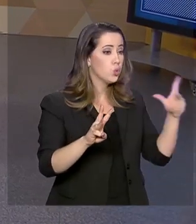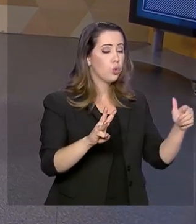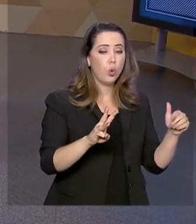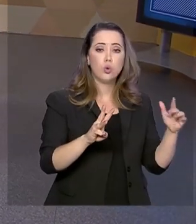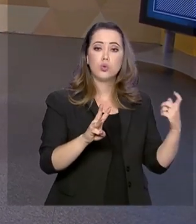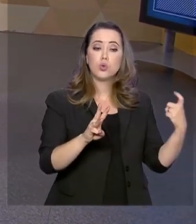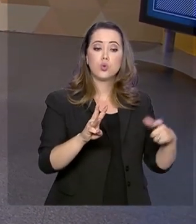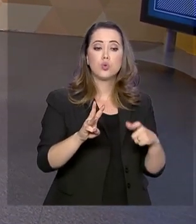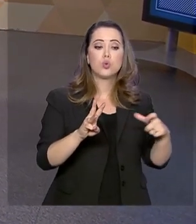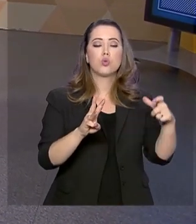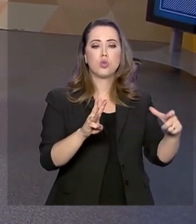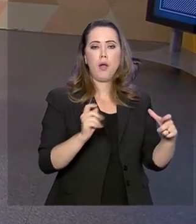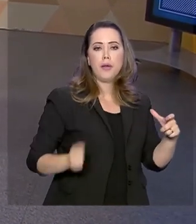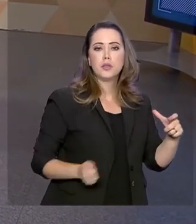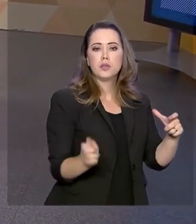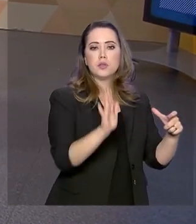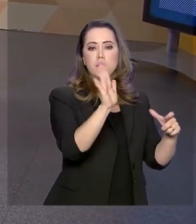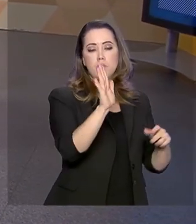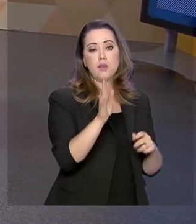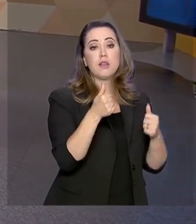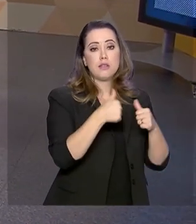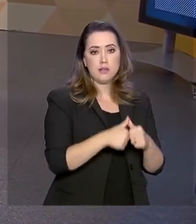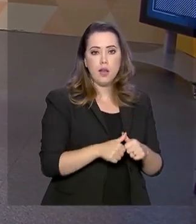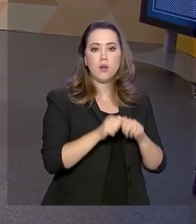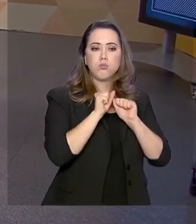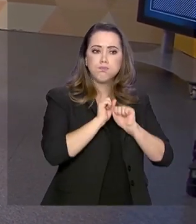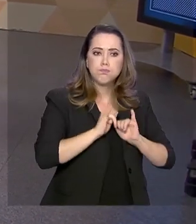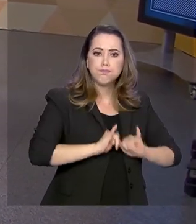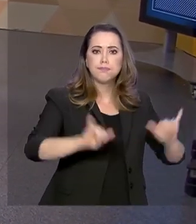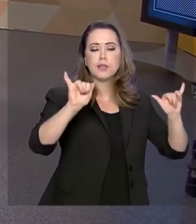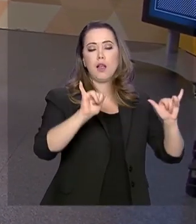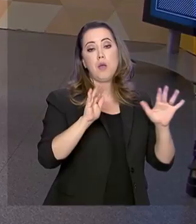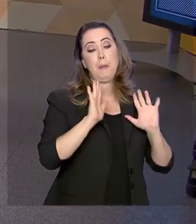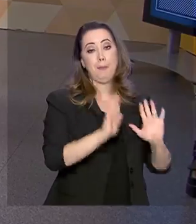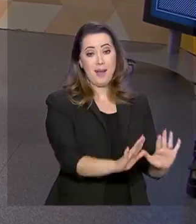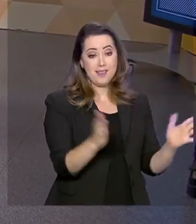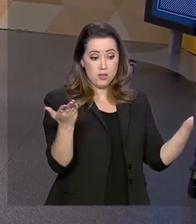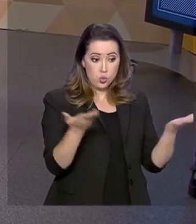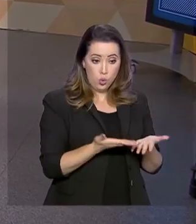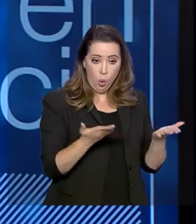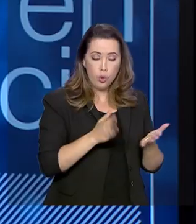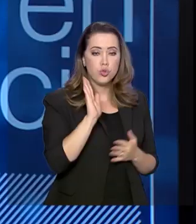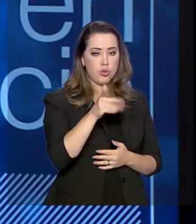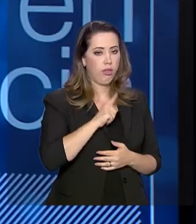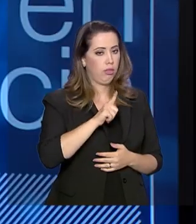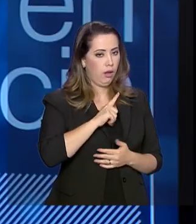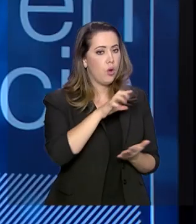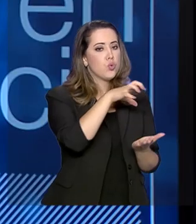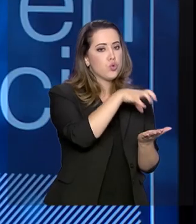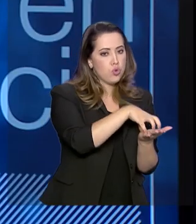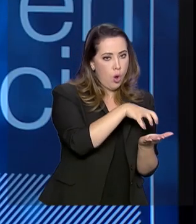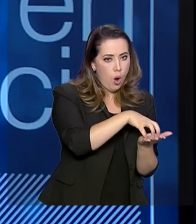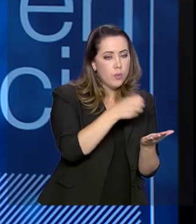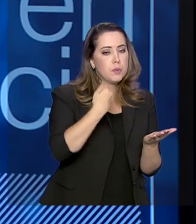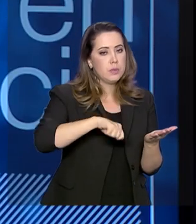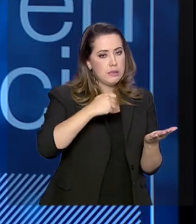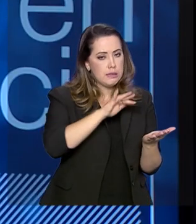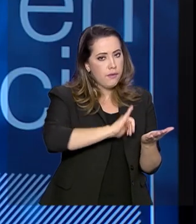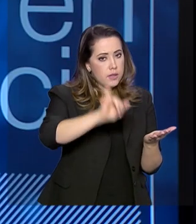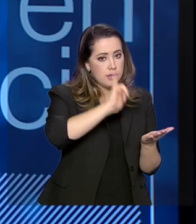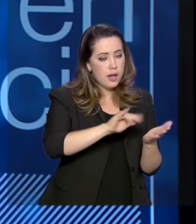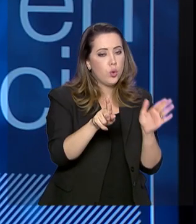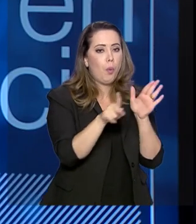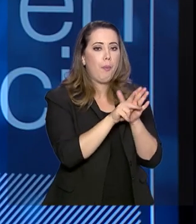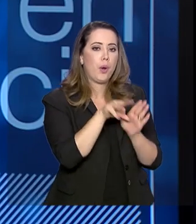as licitações estarão publicadas. Mas, por hora, já há obrigatoriedade dos órgãos publicarem nos seus respectivos